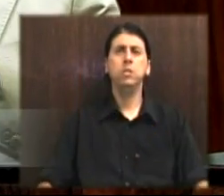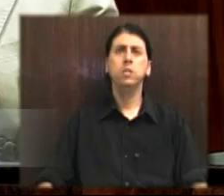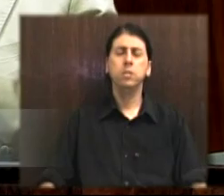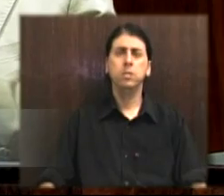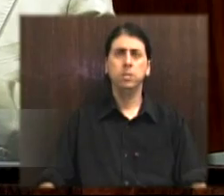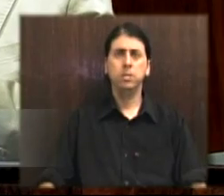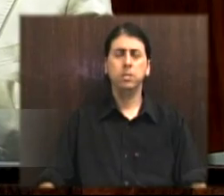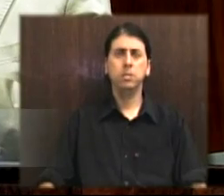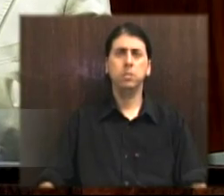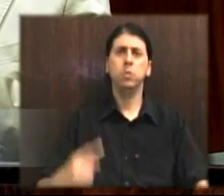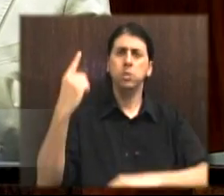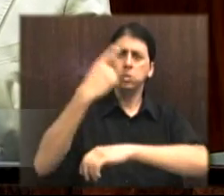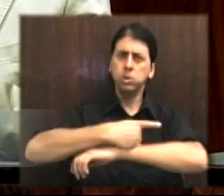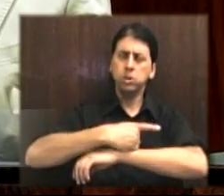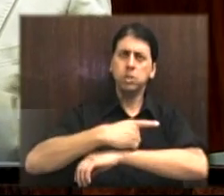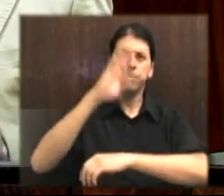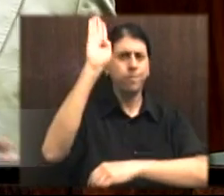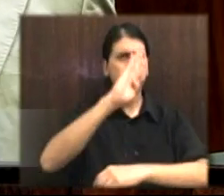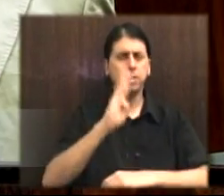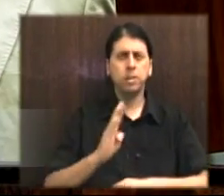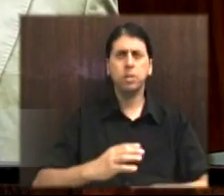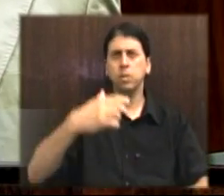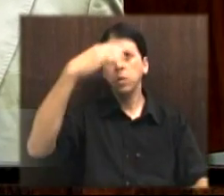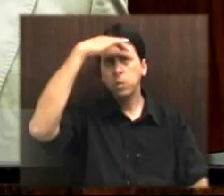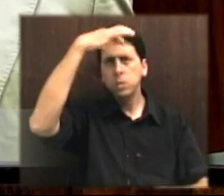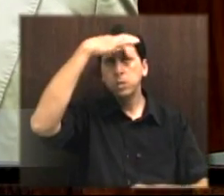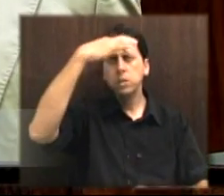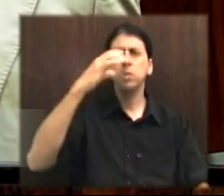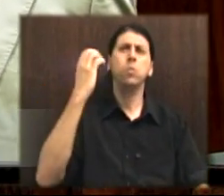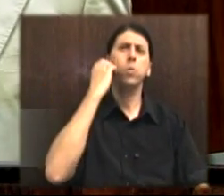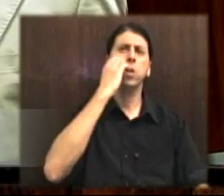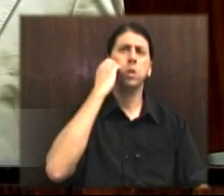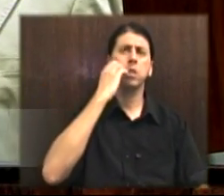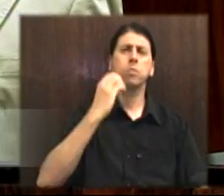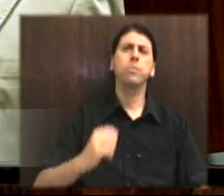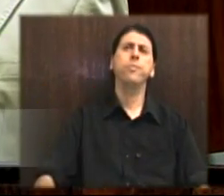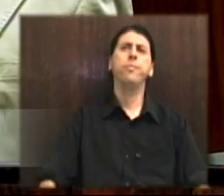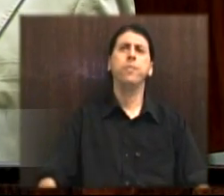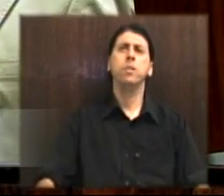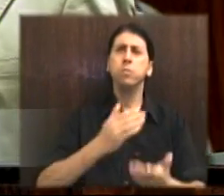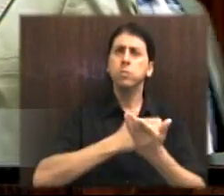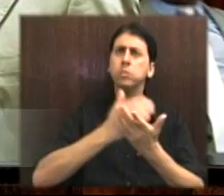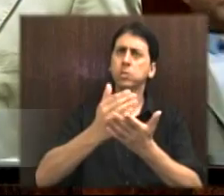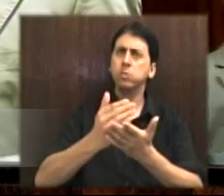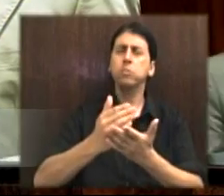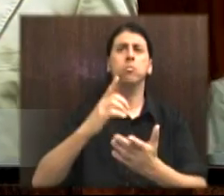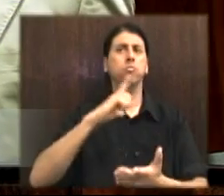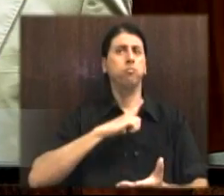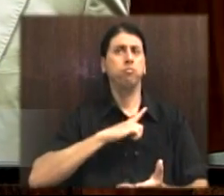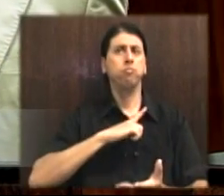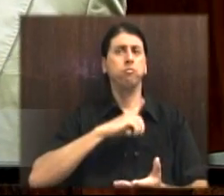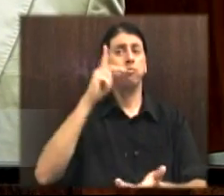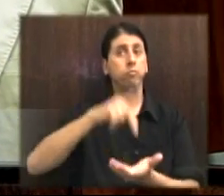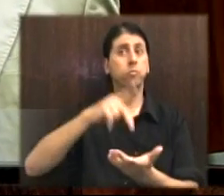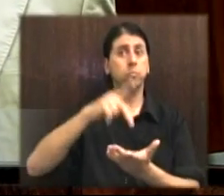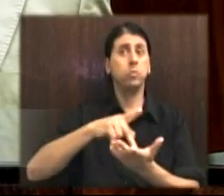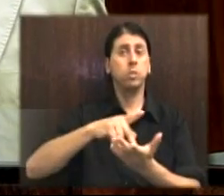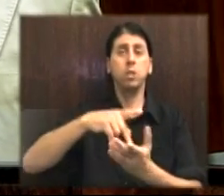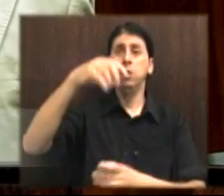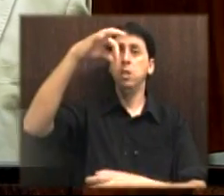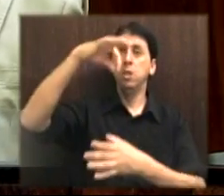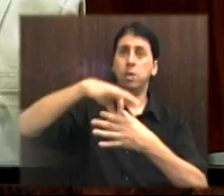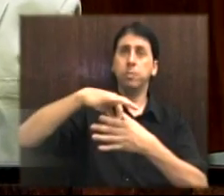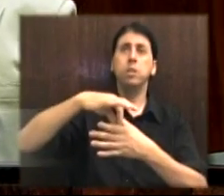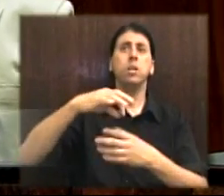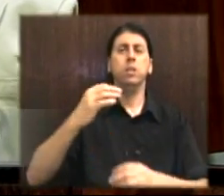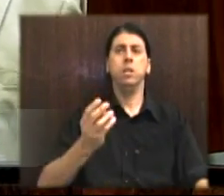Dia Nacional da Consciência Negra. Inicialmente, cabe lembrar que há mais